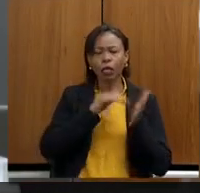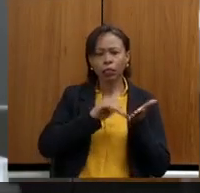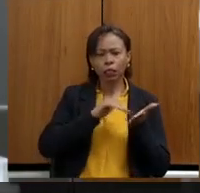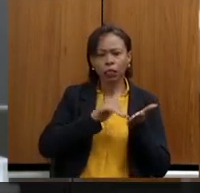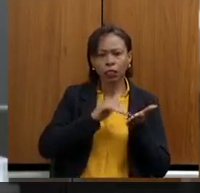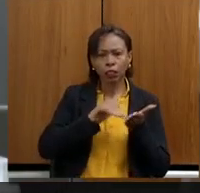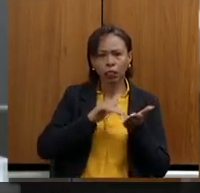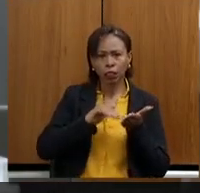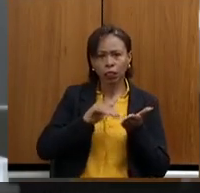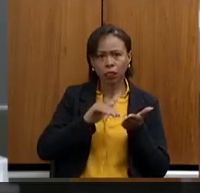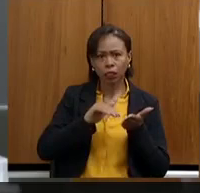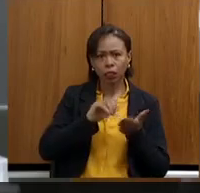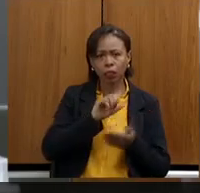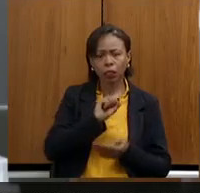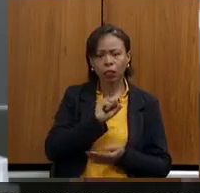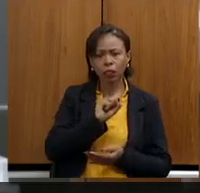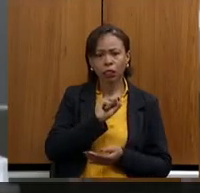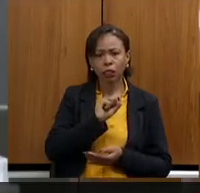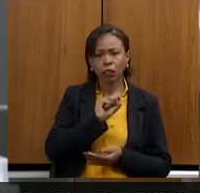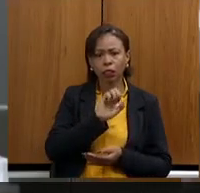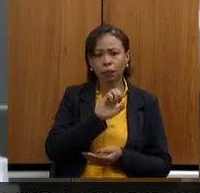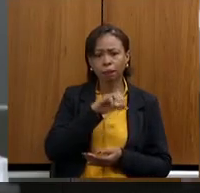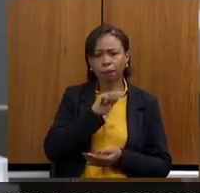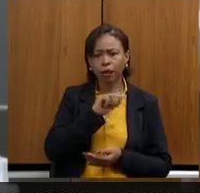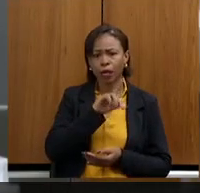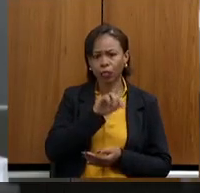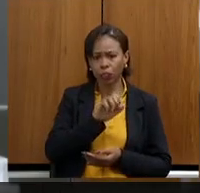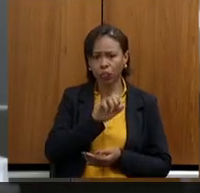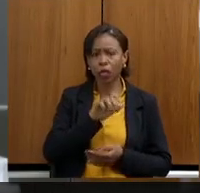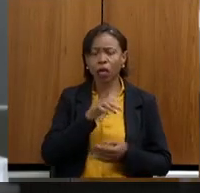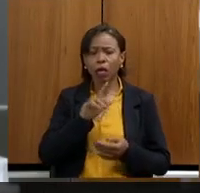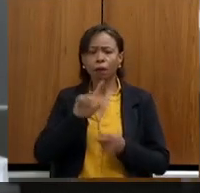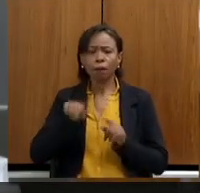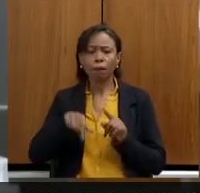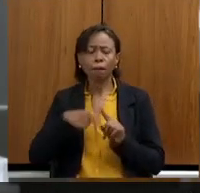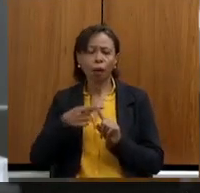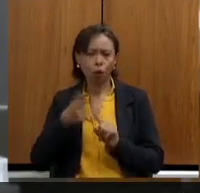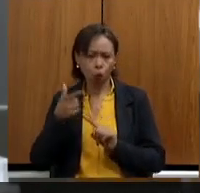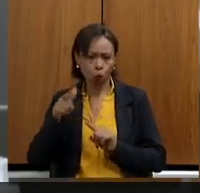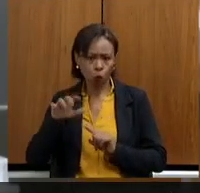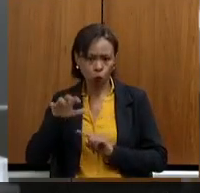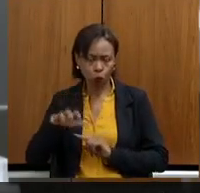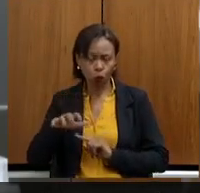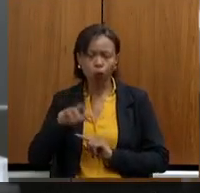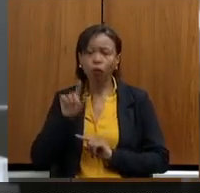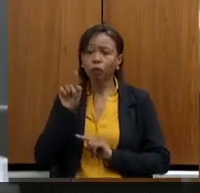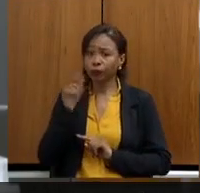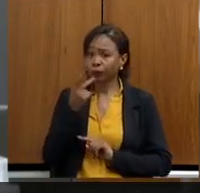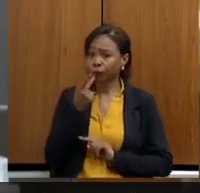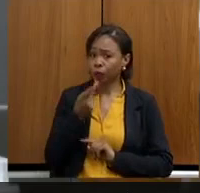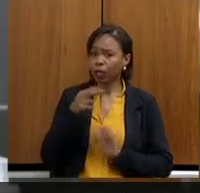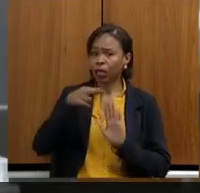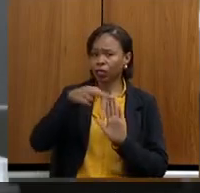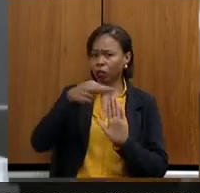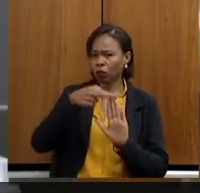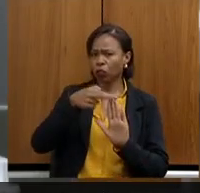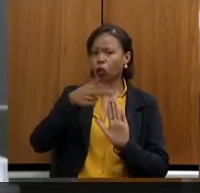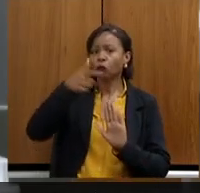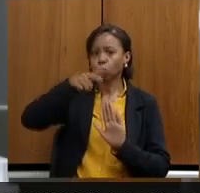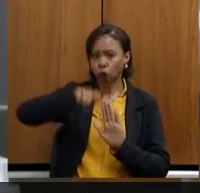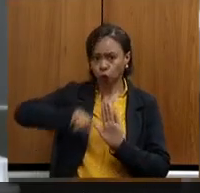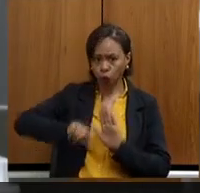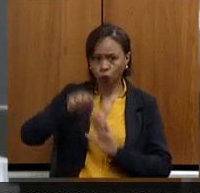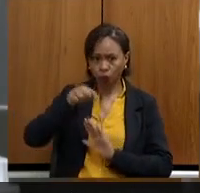SEMAD-IF, que você menciona. Essa foi uma resolução que foi republicada esse ano.